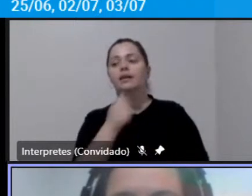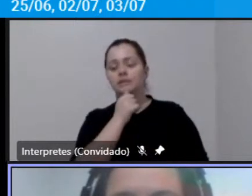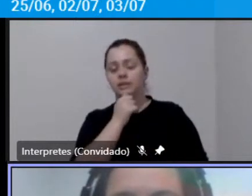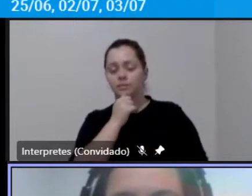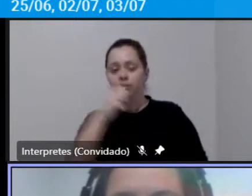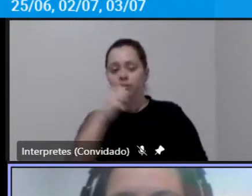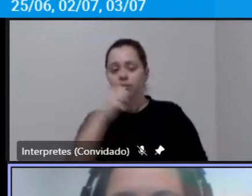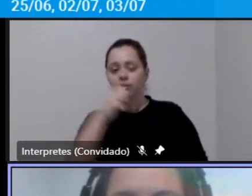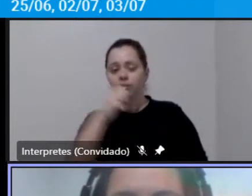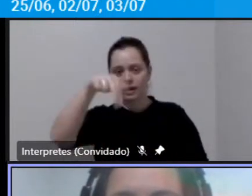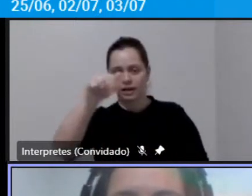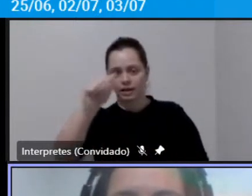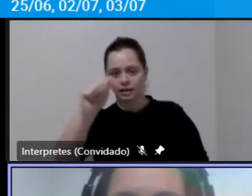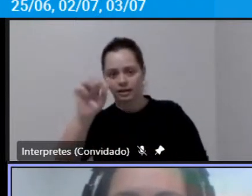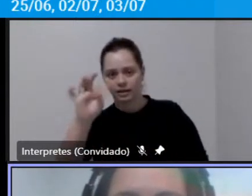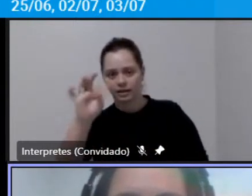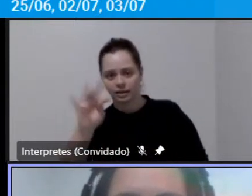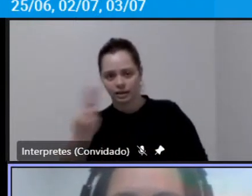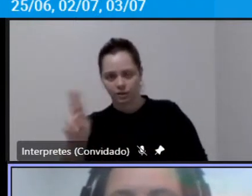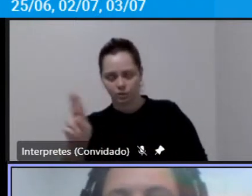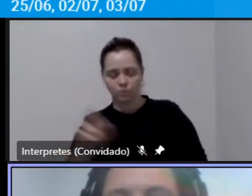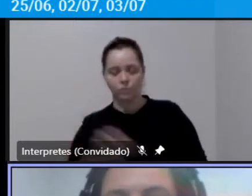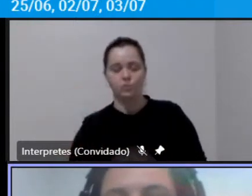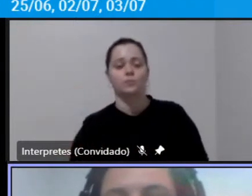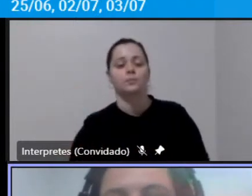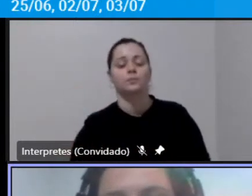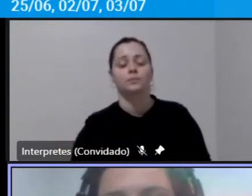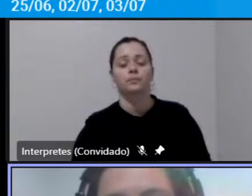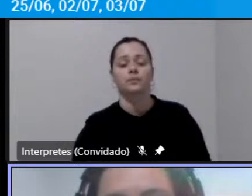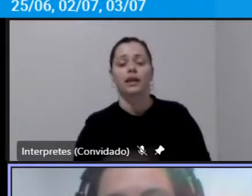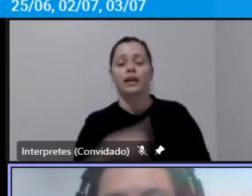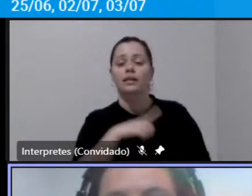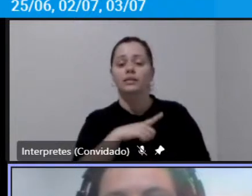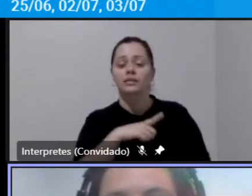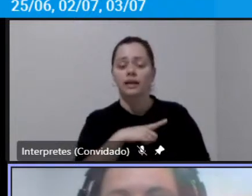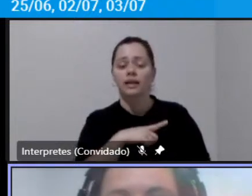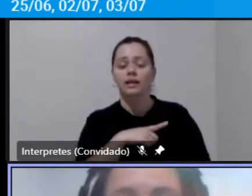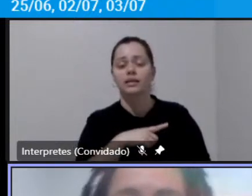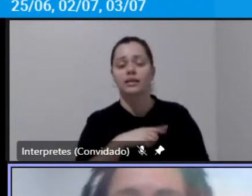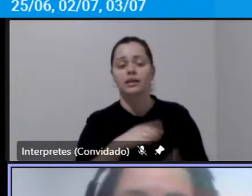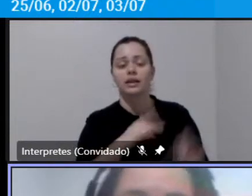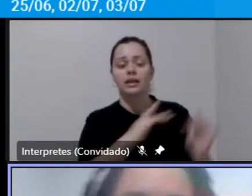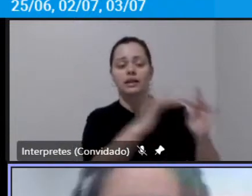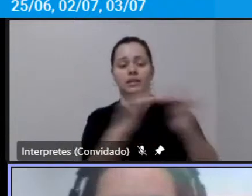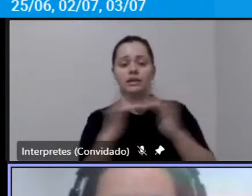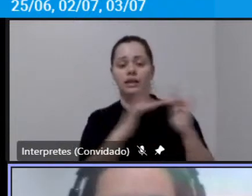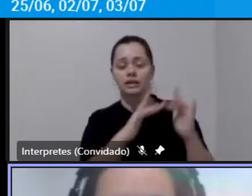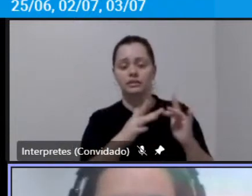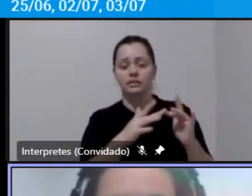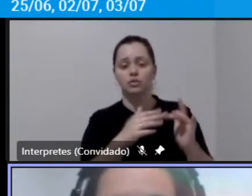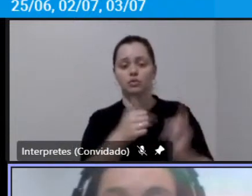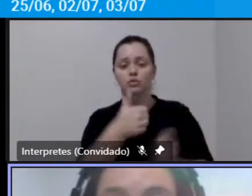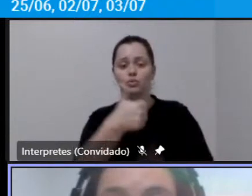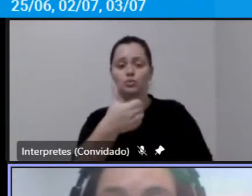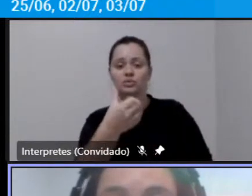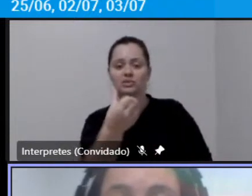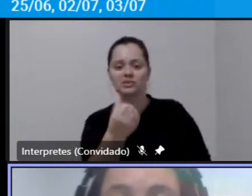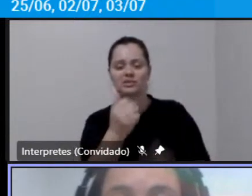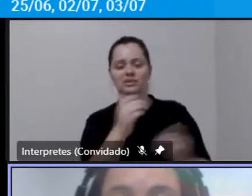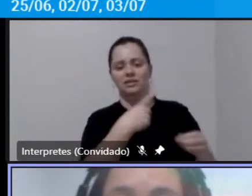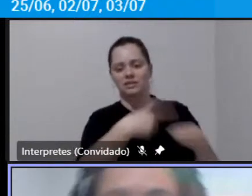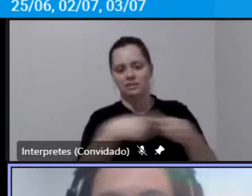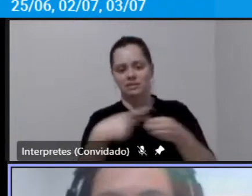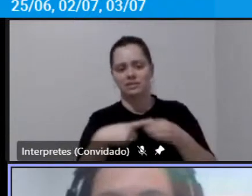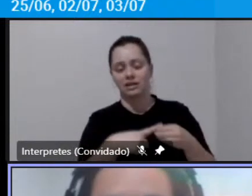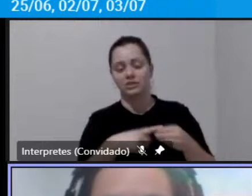que a cidade de Canas por exemplo tem ligação com 16 cidades mas apenas